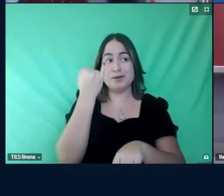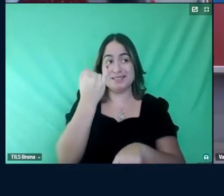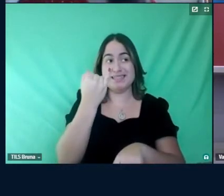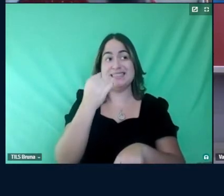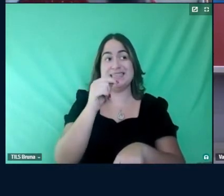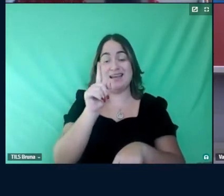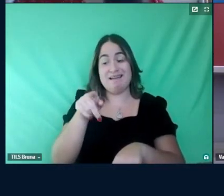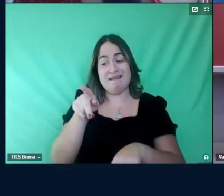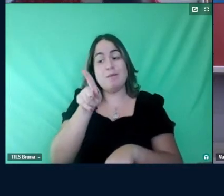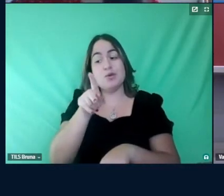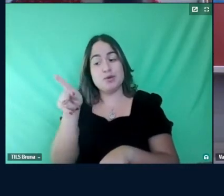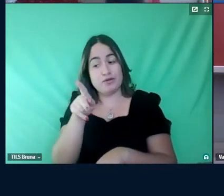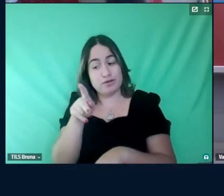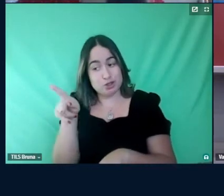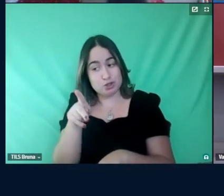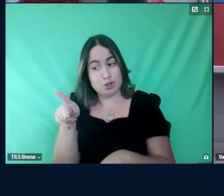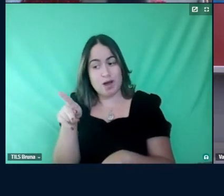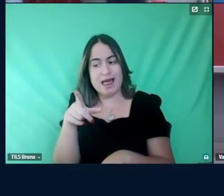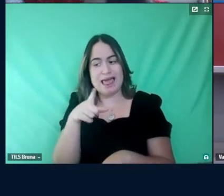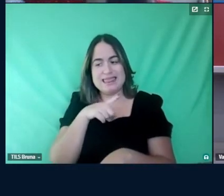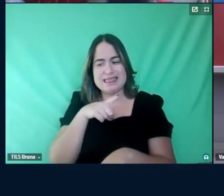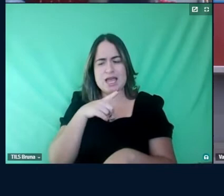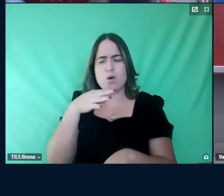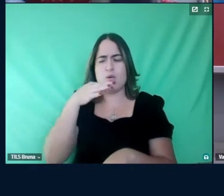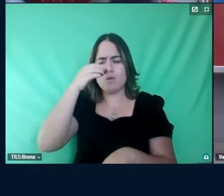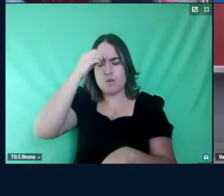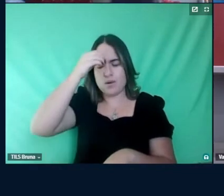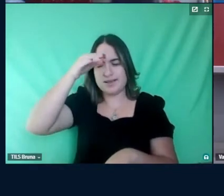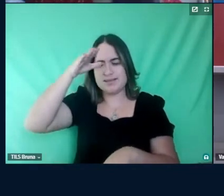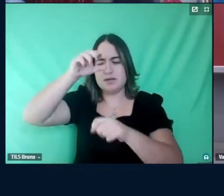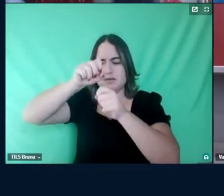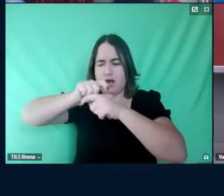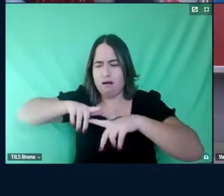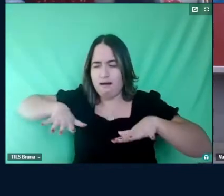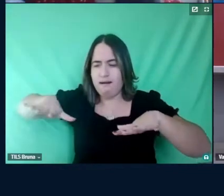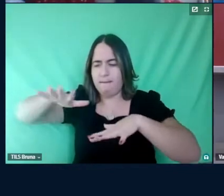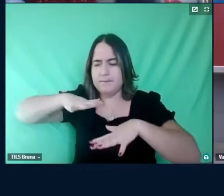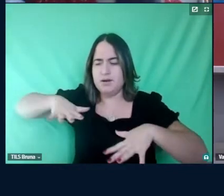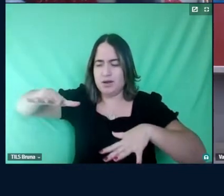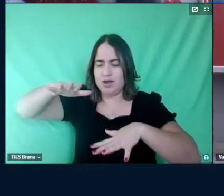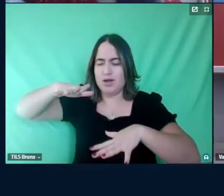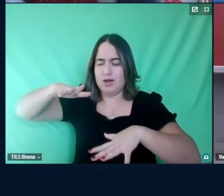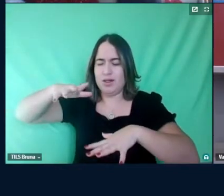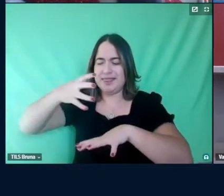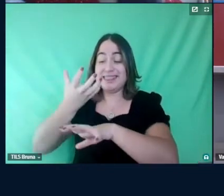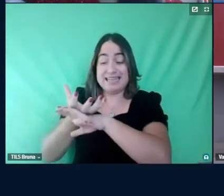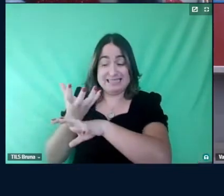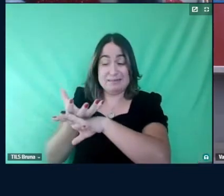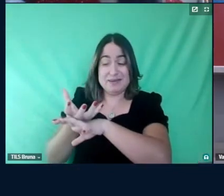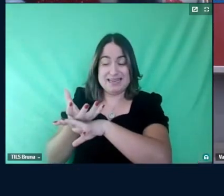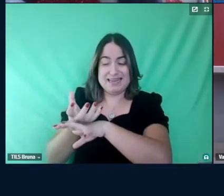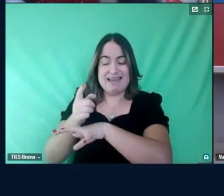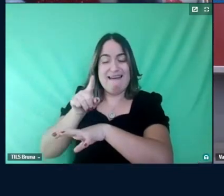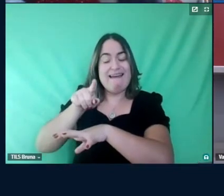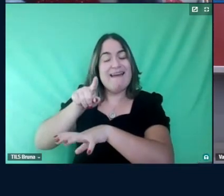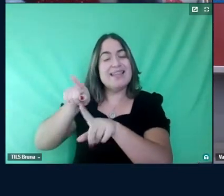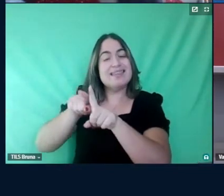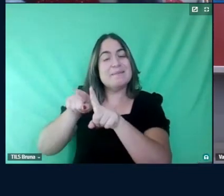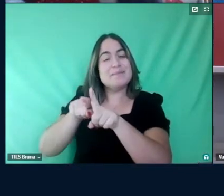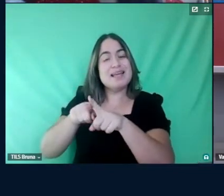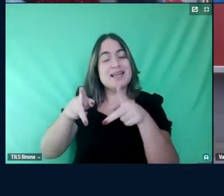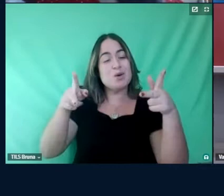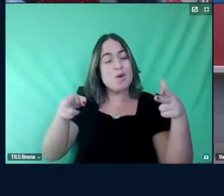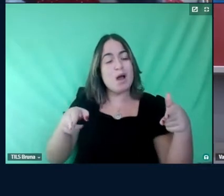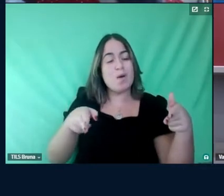professores ter um amplo conhecimento do objeto de suas disciplinas, é igualmente importante entender o